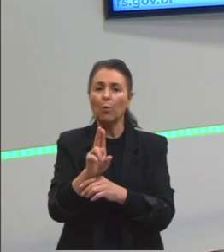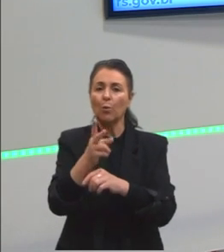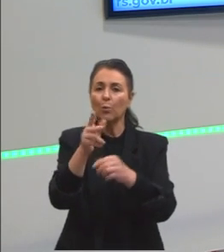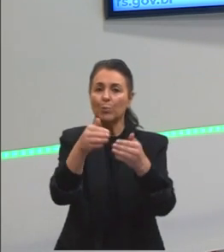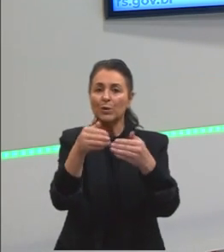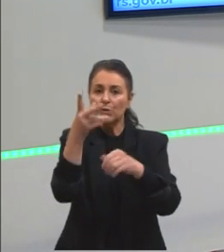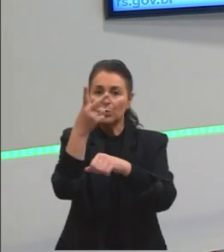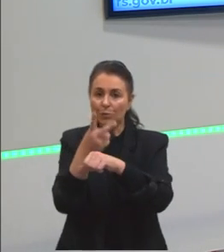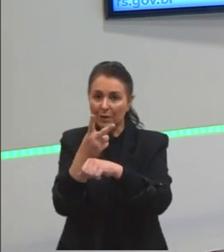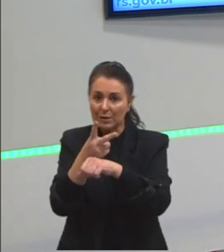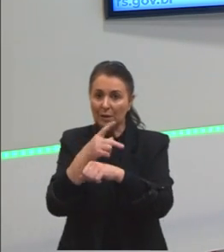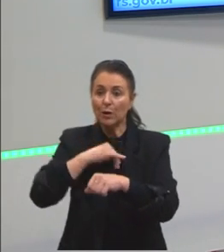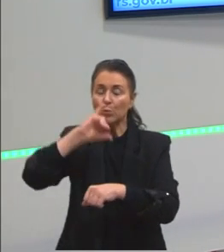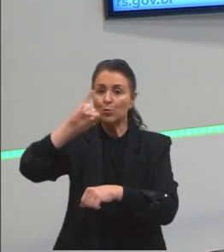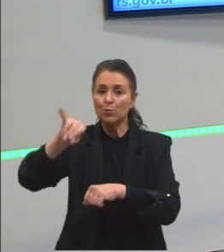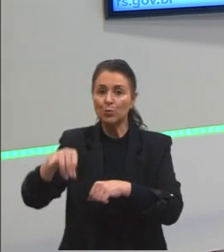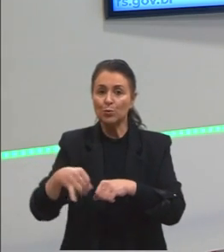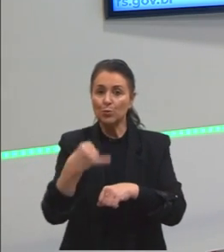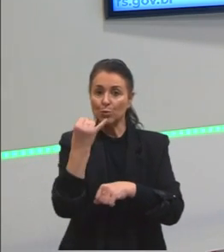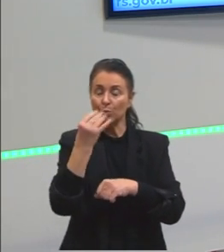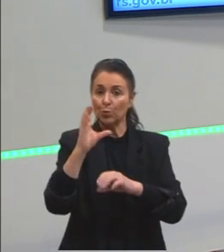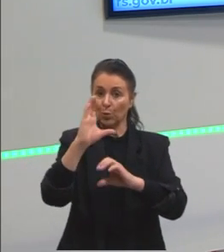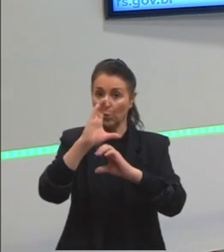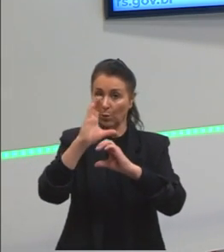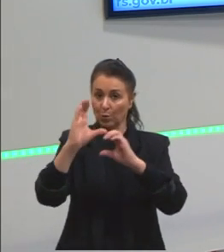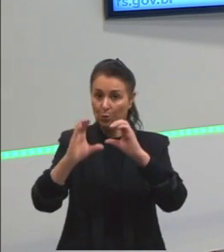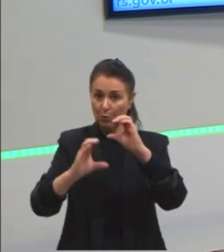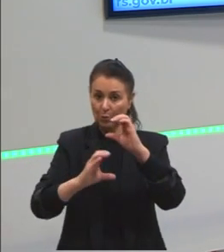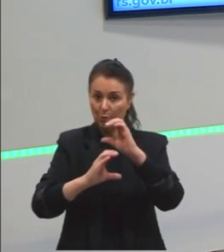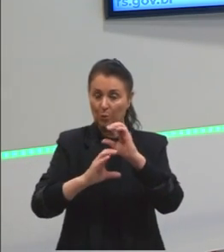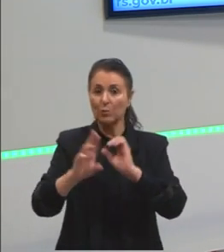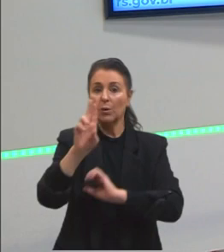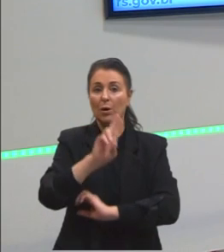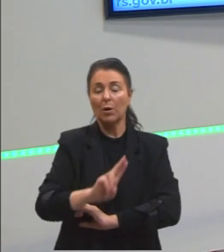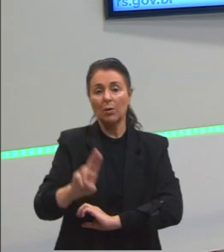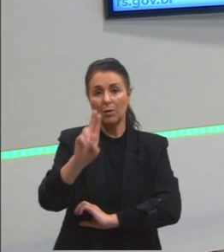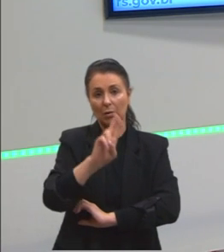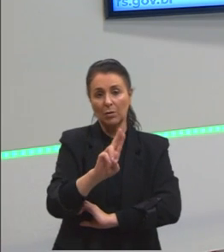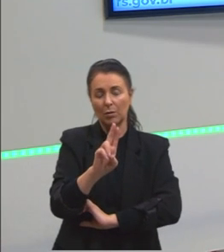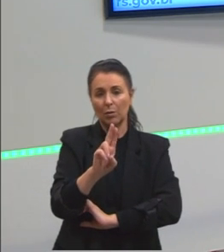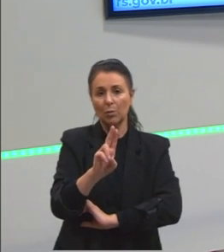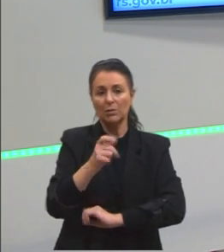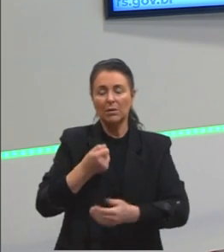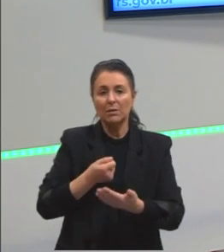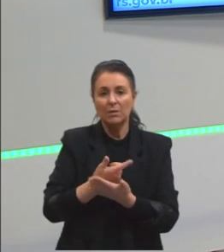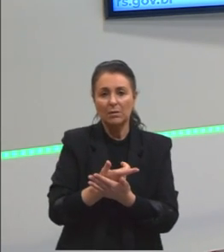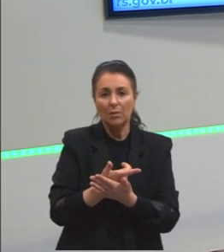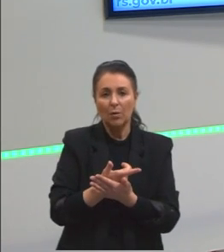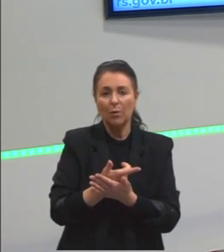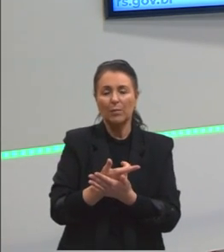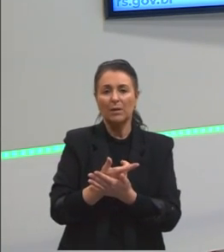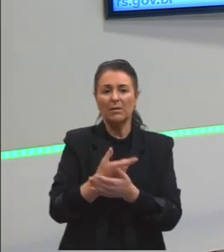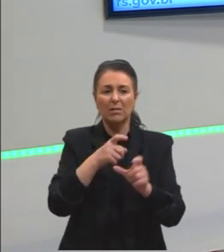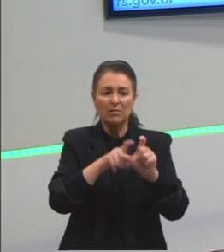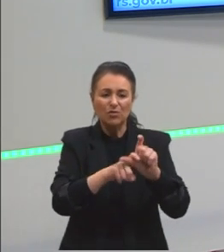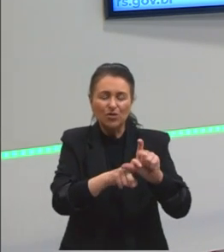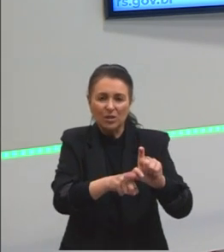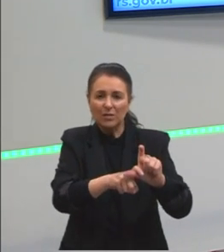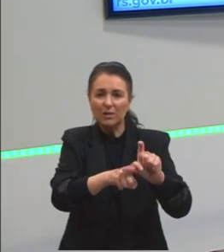é o juro composto. É o que se aplica aí nas compras, dívidas,